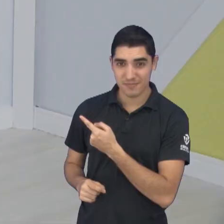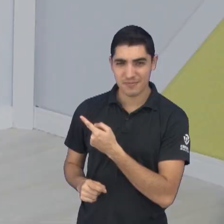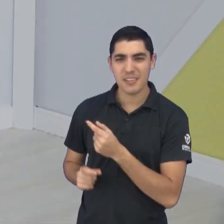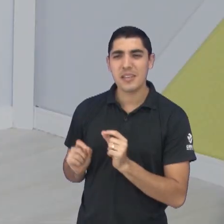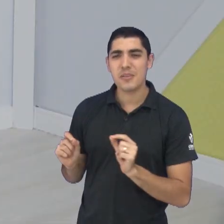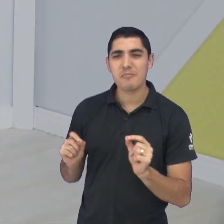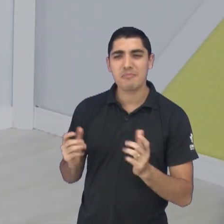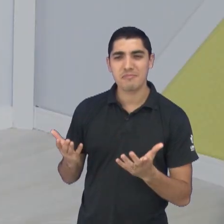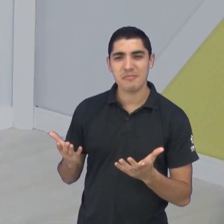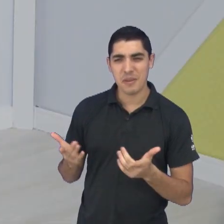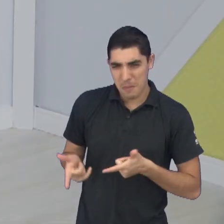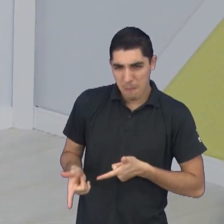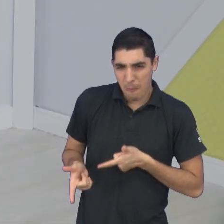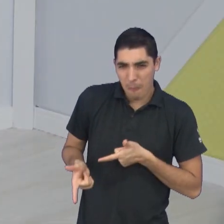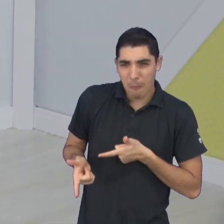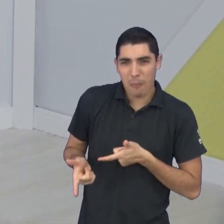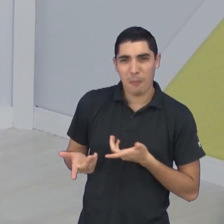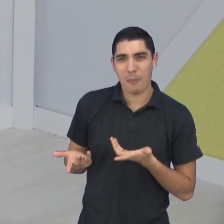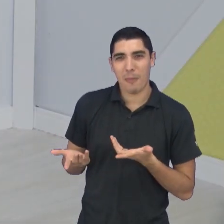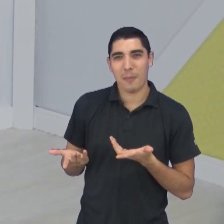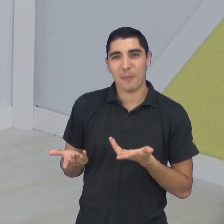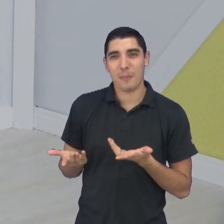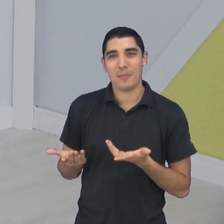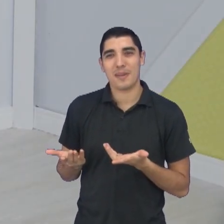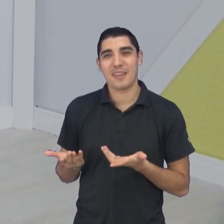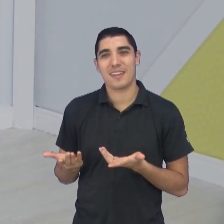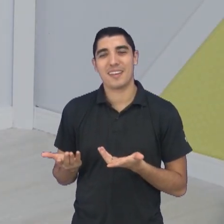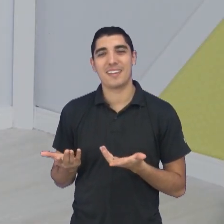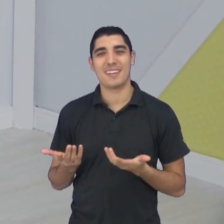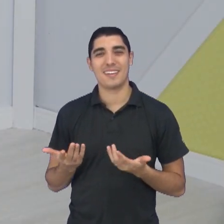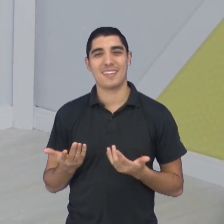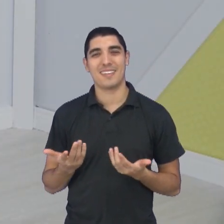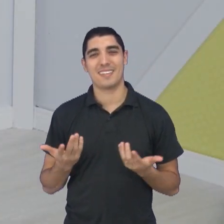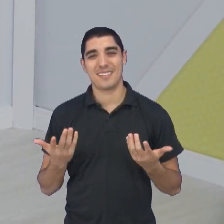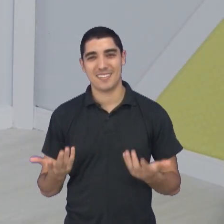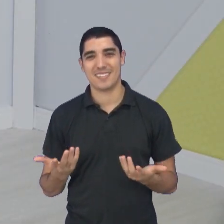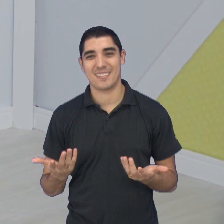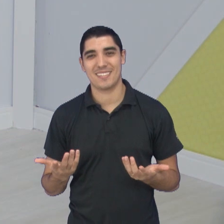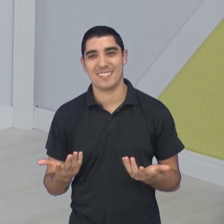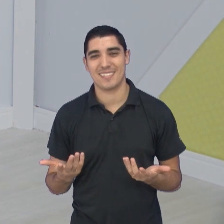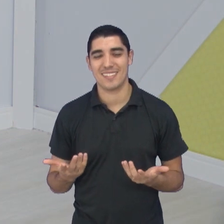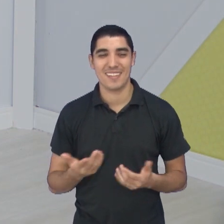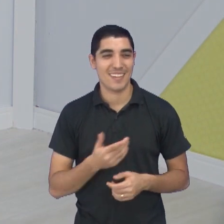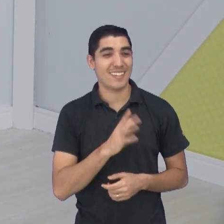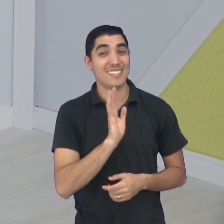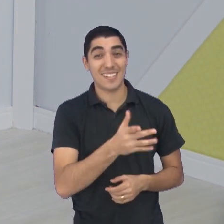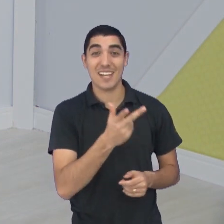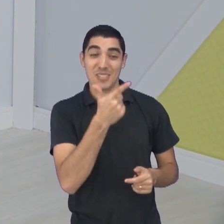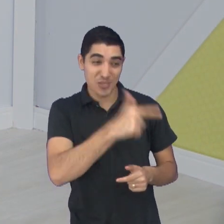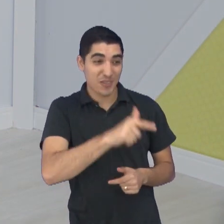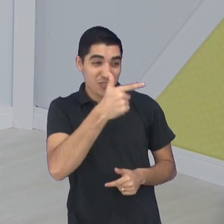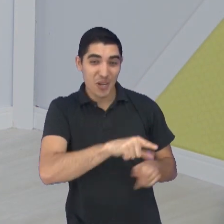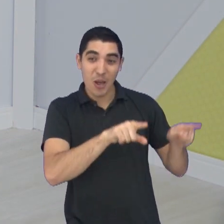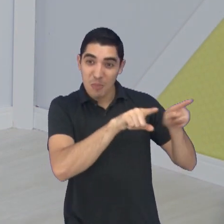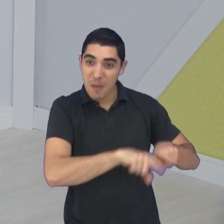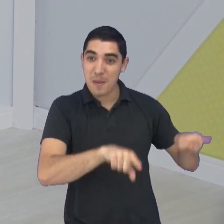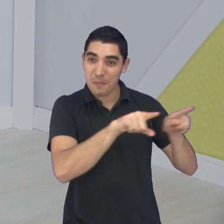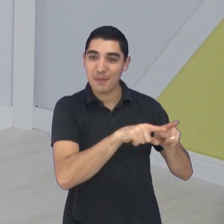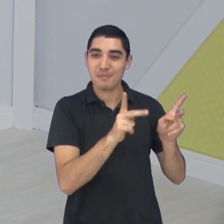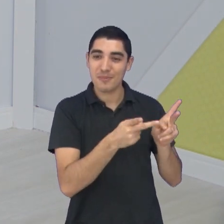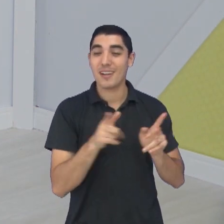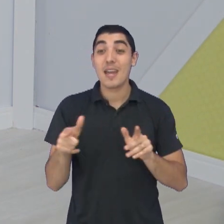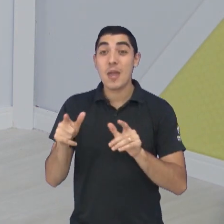está dando um tiro, batando a... E não tem replay do gol. Que beleza. Botou 820 replays da bola na mão e não botou do gol.